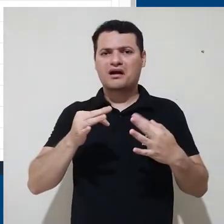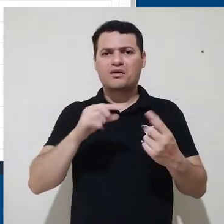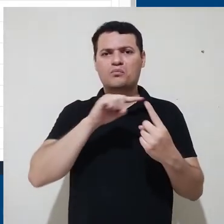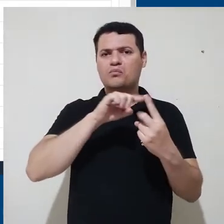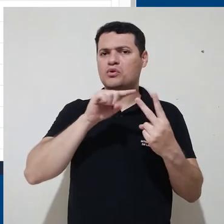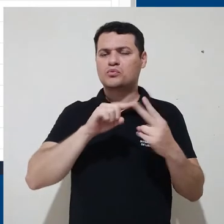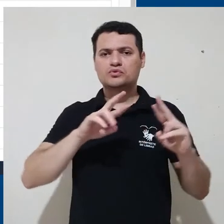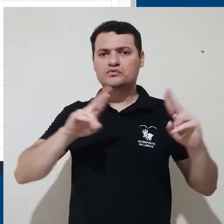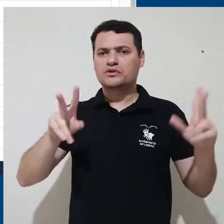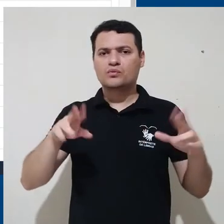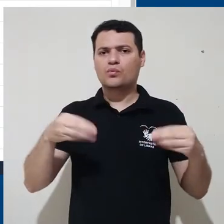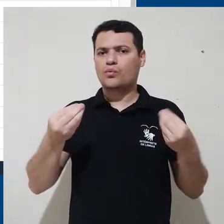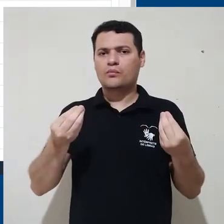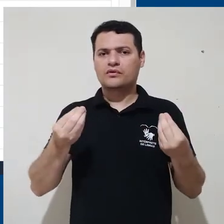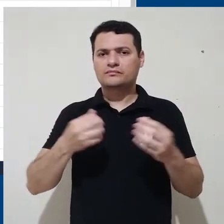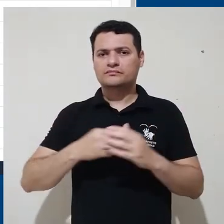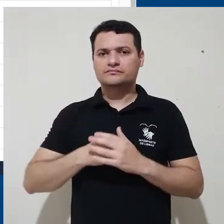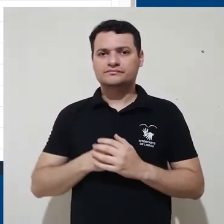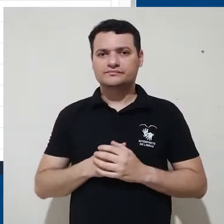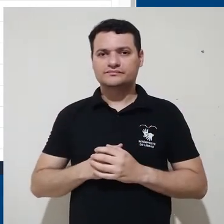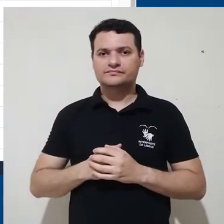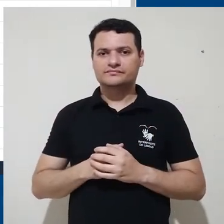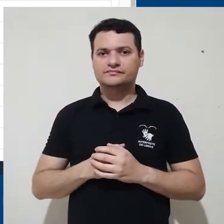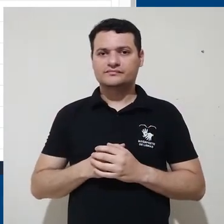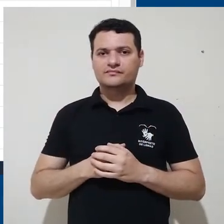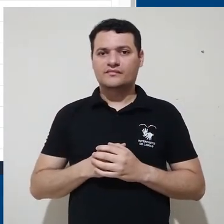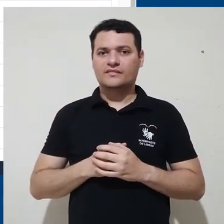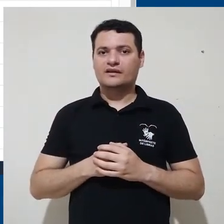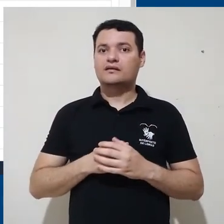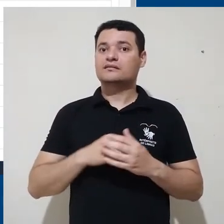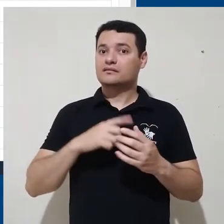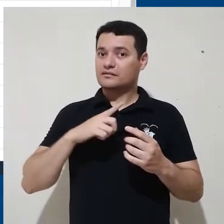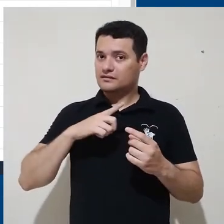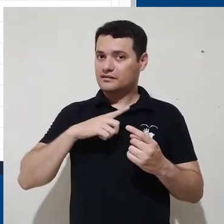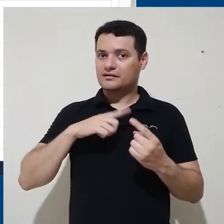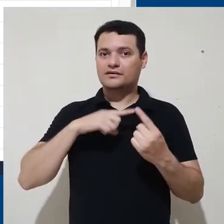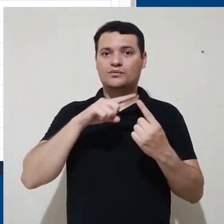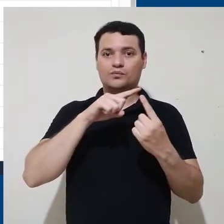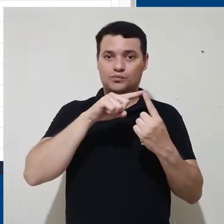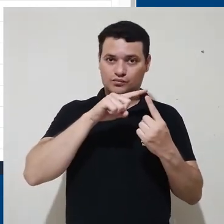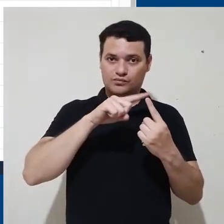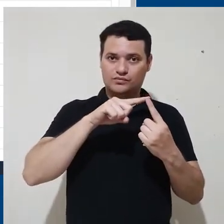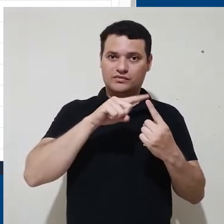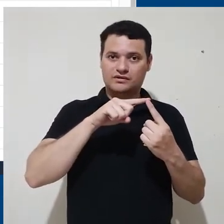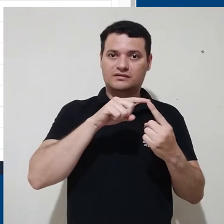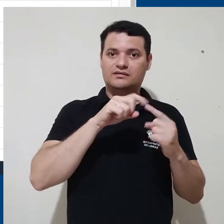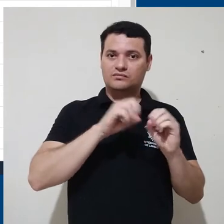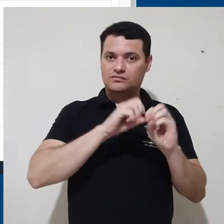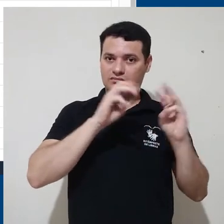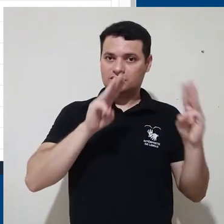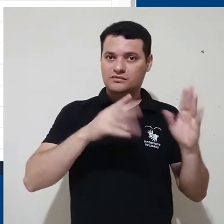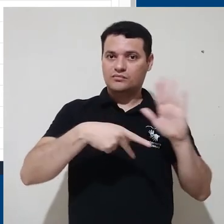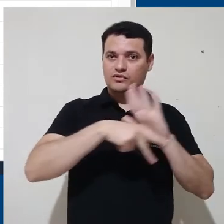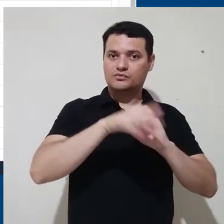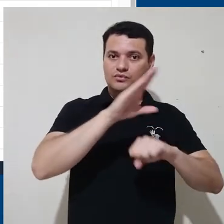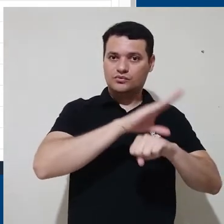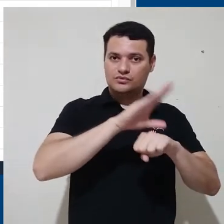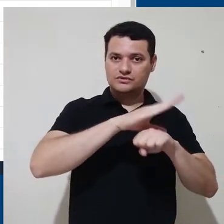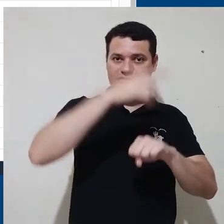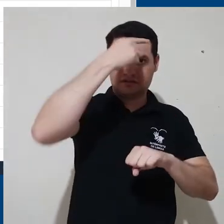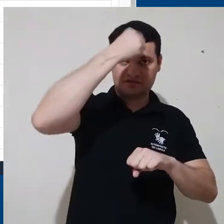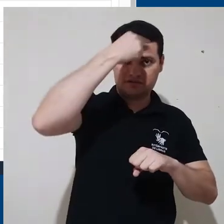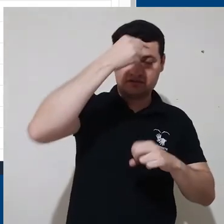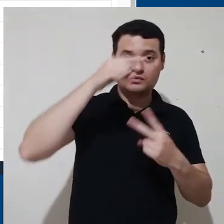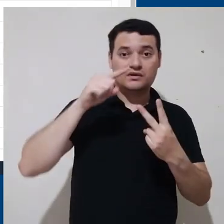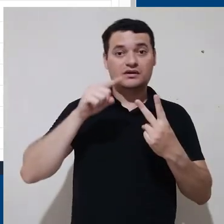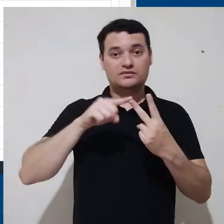diferenças entre as duas. Título vídeo anterior, nós temos uma plataforma para os cursos de graduação e nós temos uma